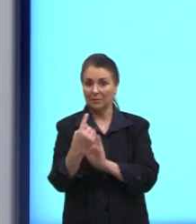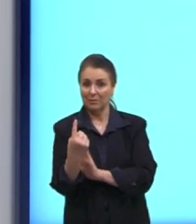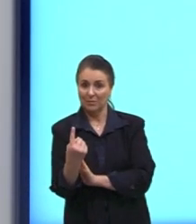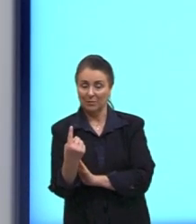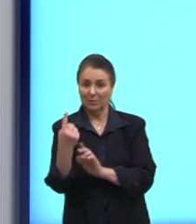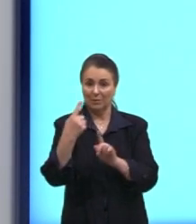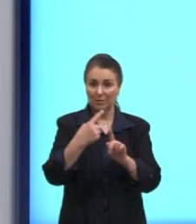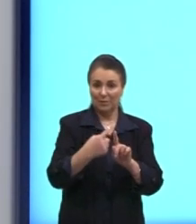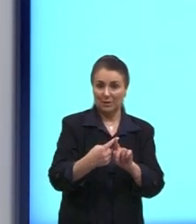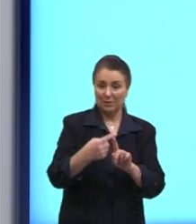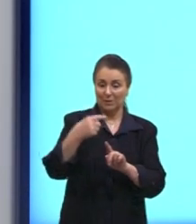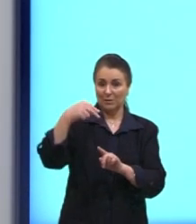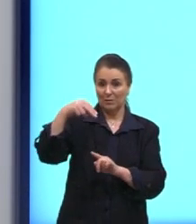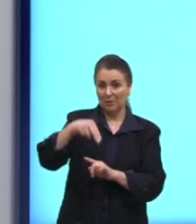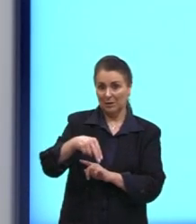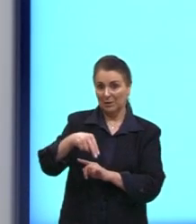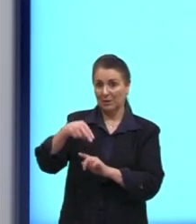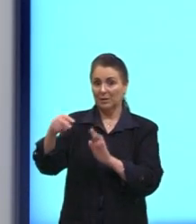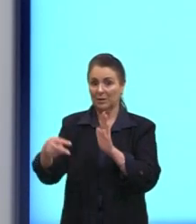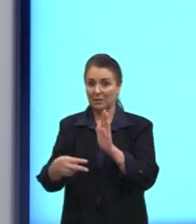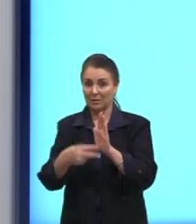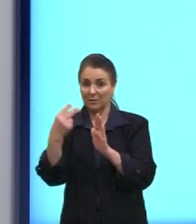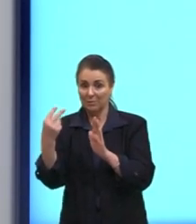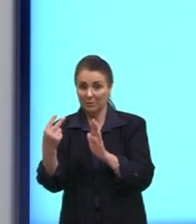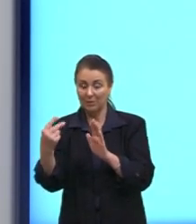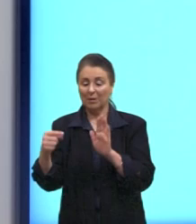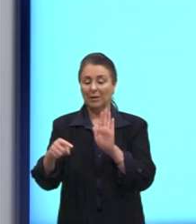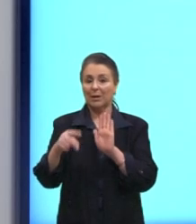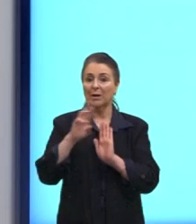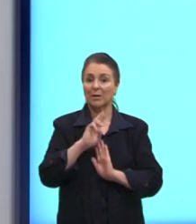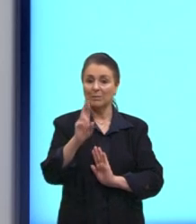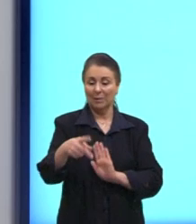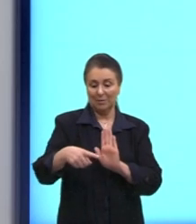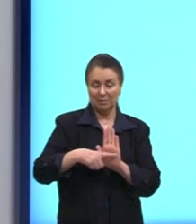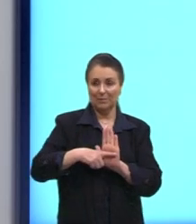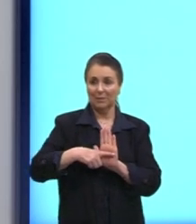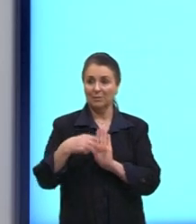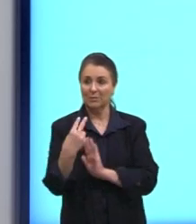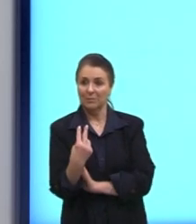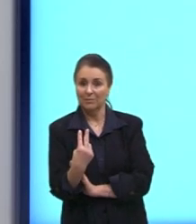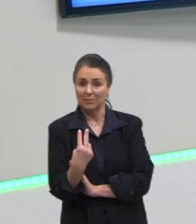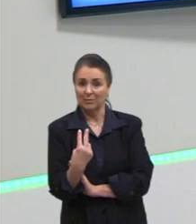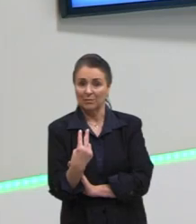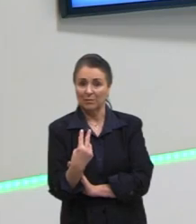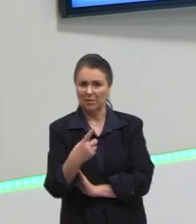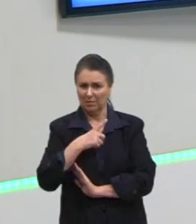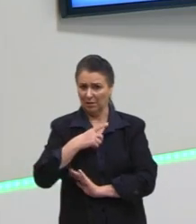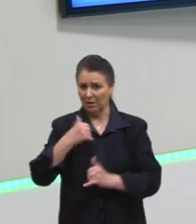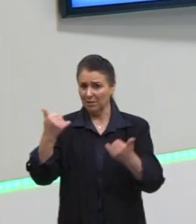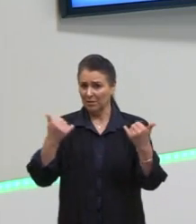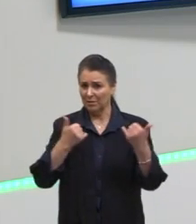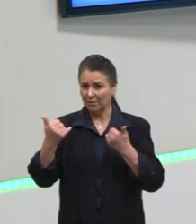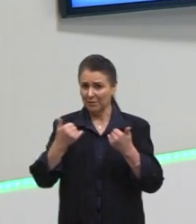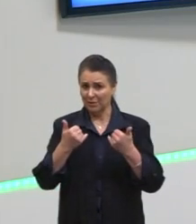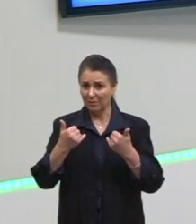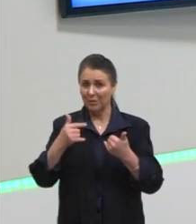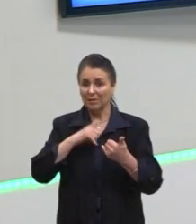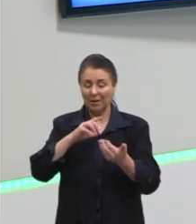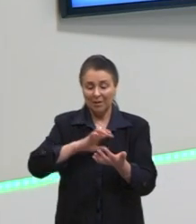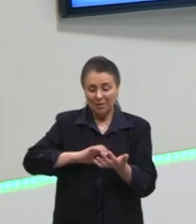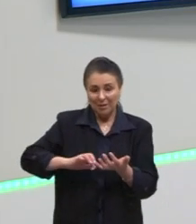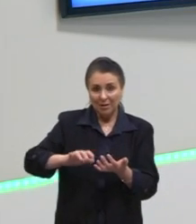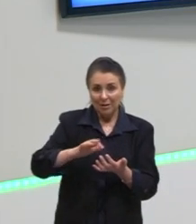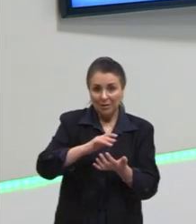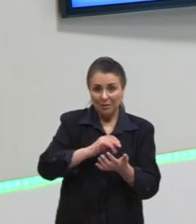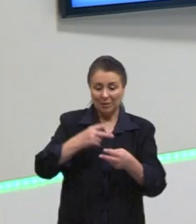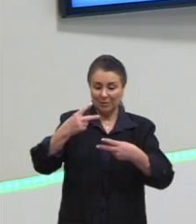o m da segunda eu chego em menos 1. Eu tenho alguma dessas informações? Tenho, nós calculamos o